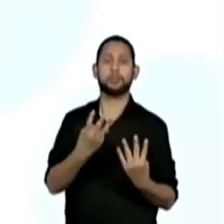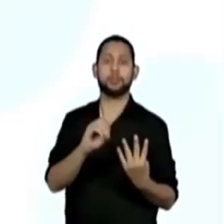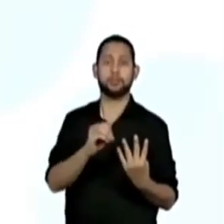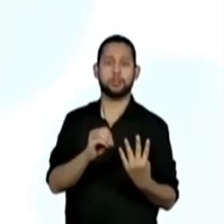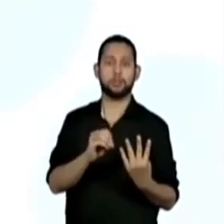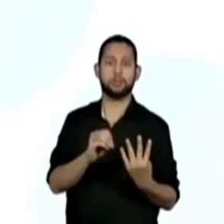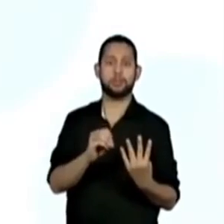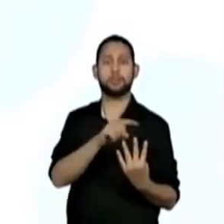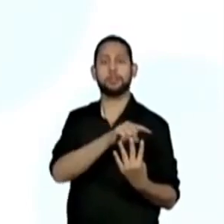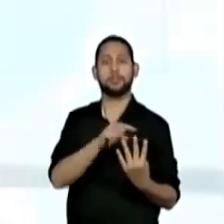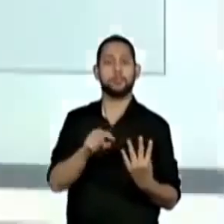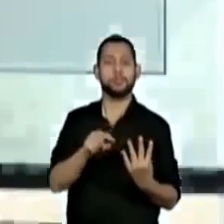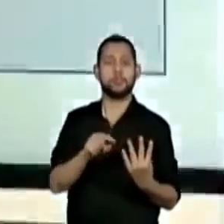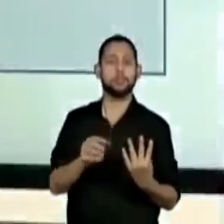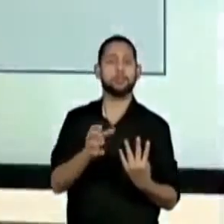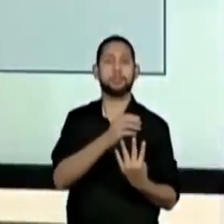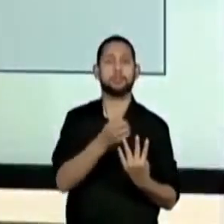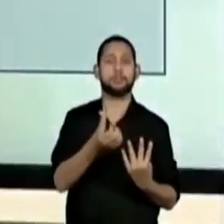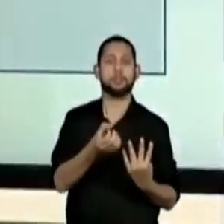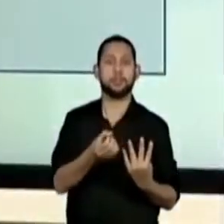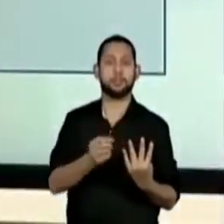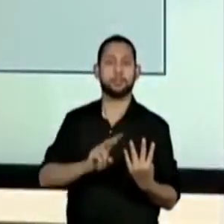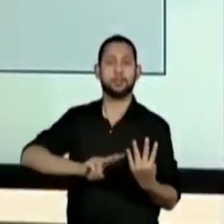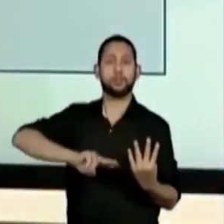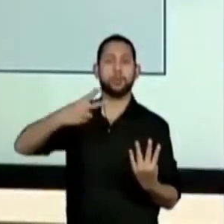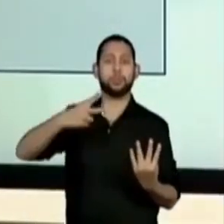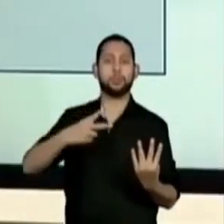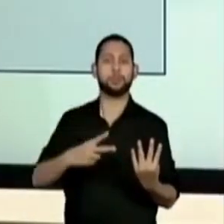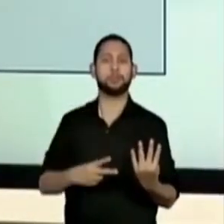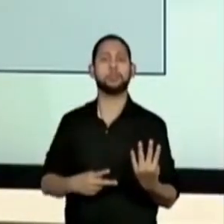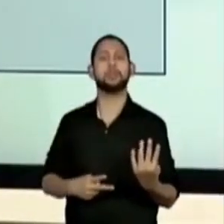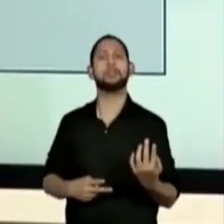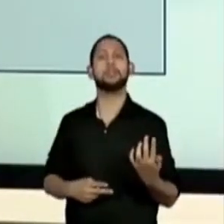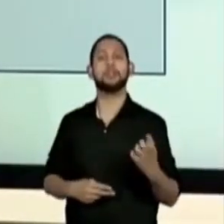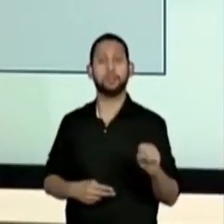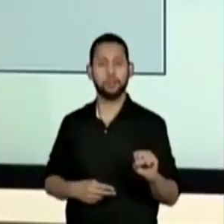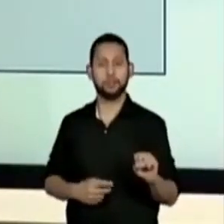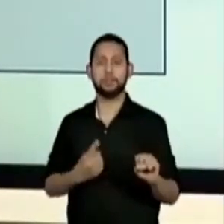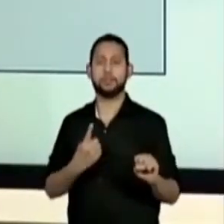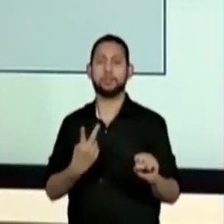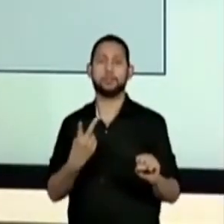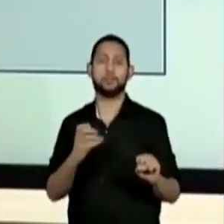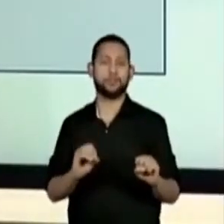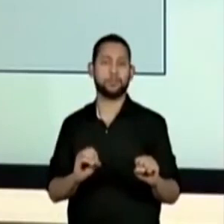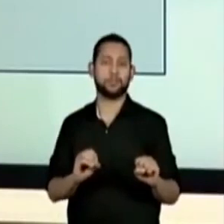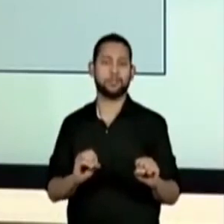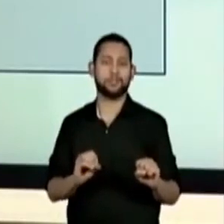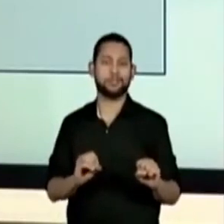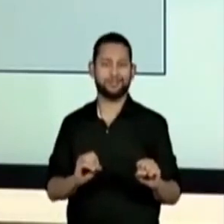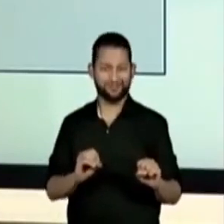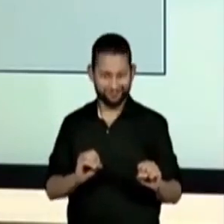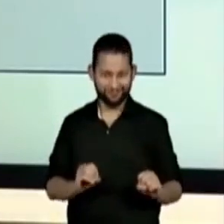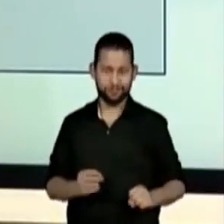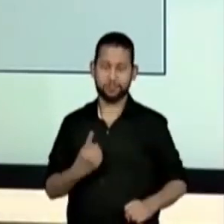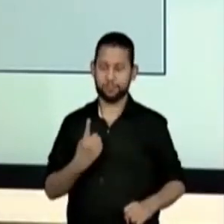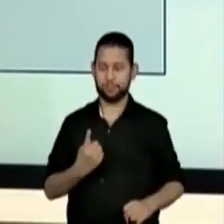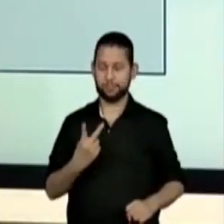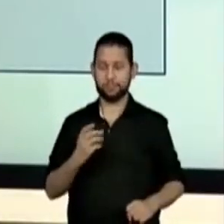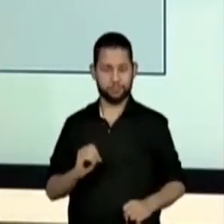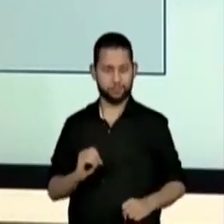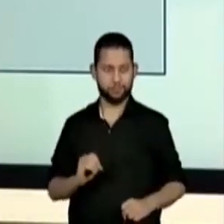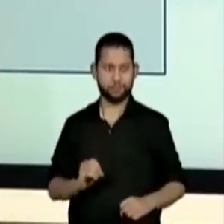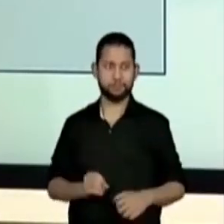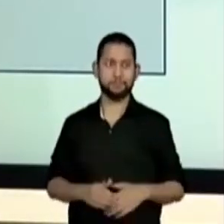Certo? Portanto, oito vezes quinze é igual a cento e vinte.